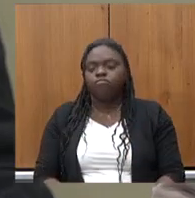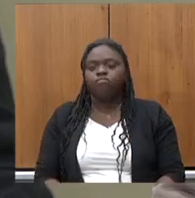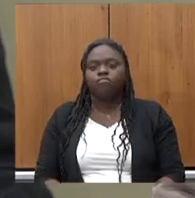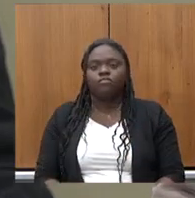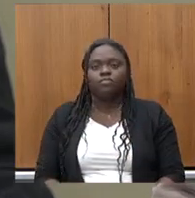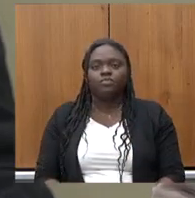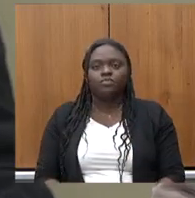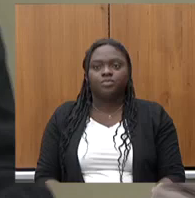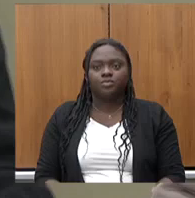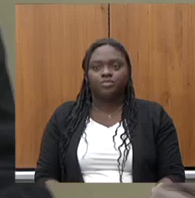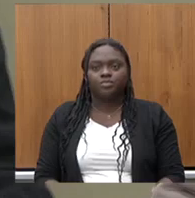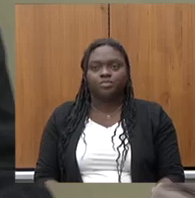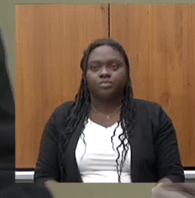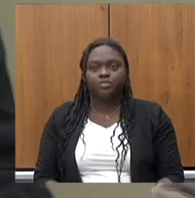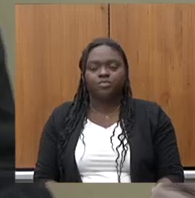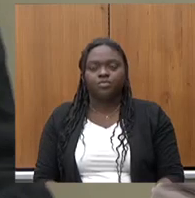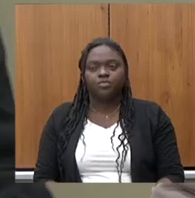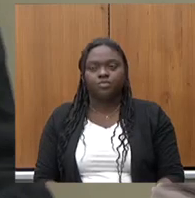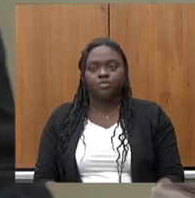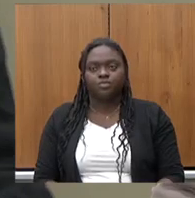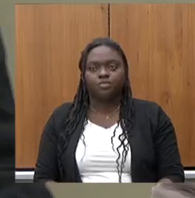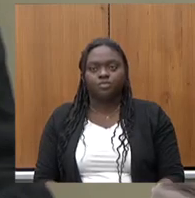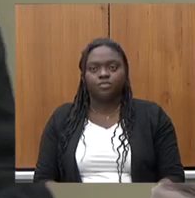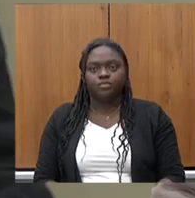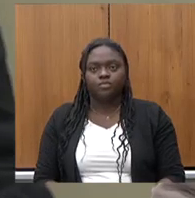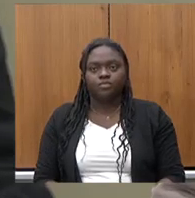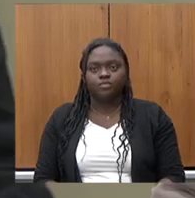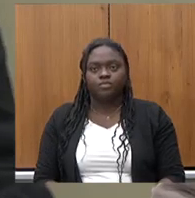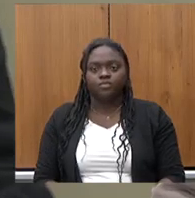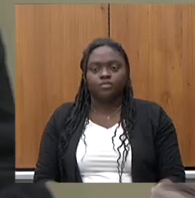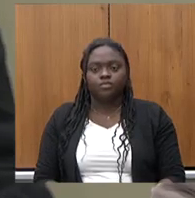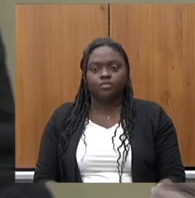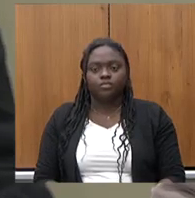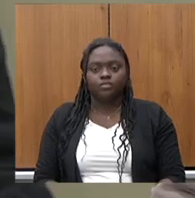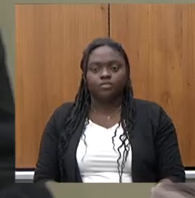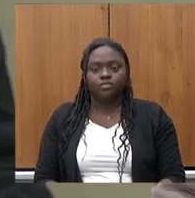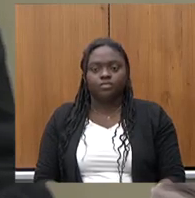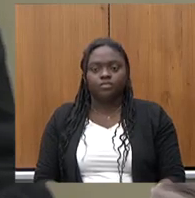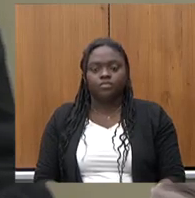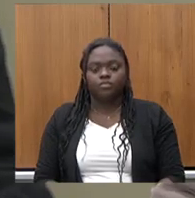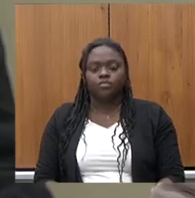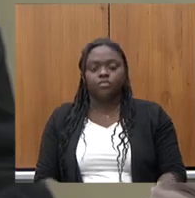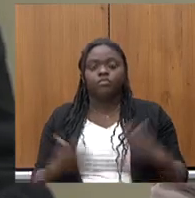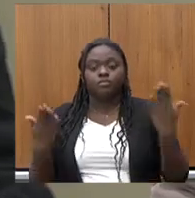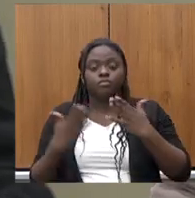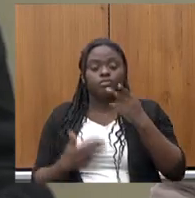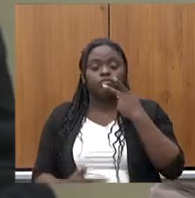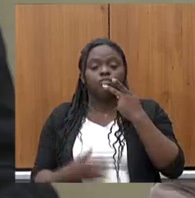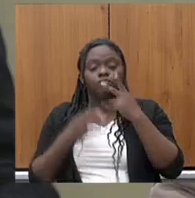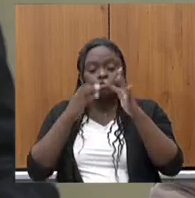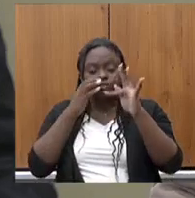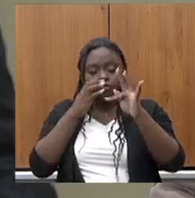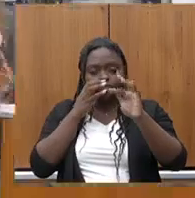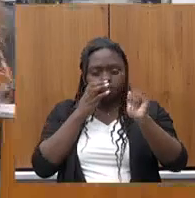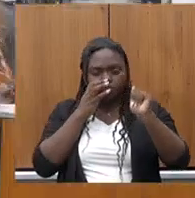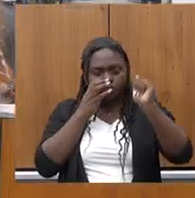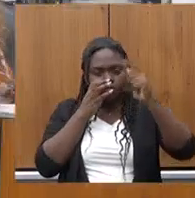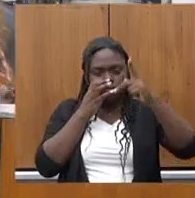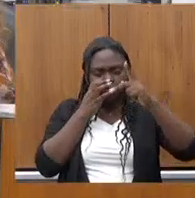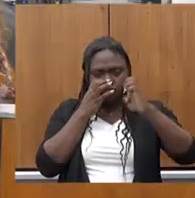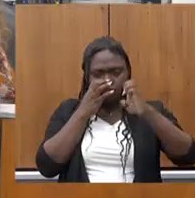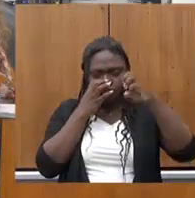favor? Mais uma vez. falemos agora da FAPMIG e